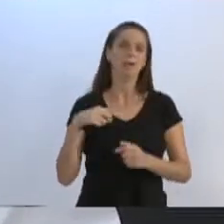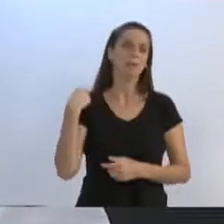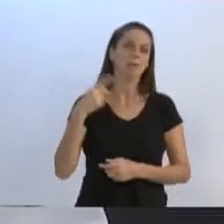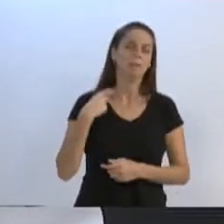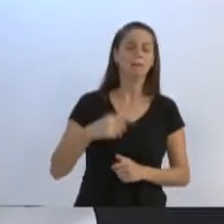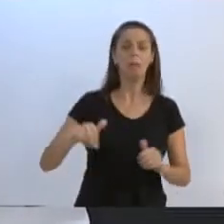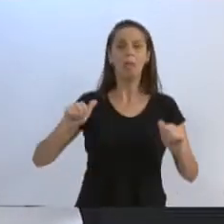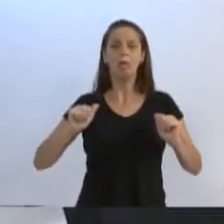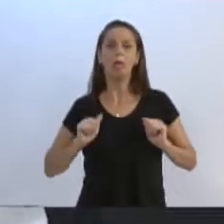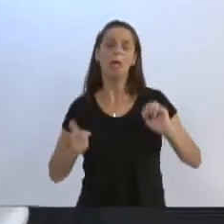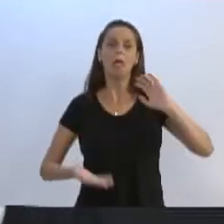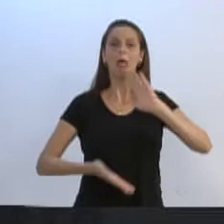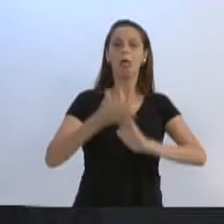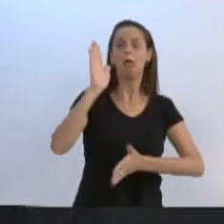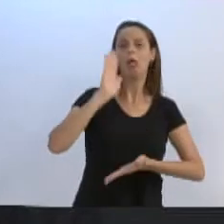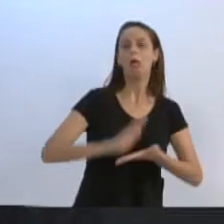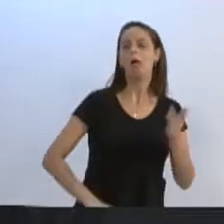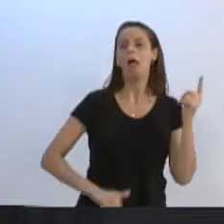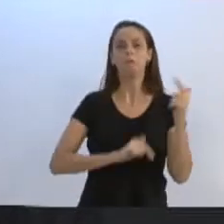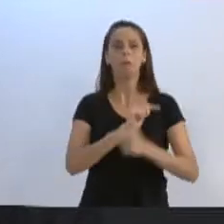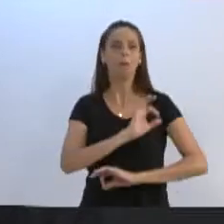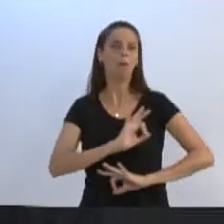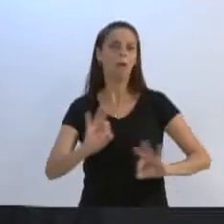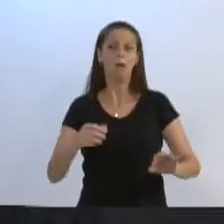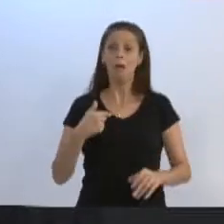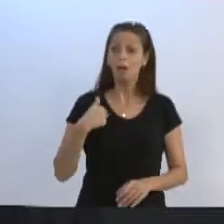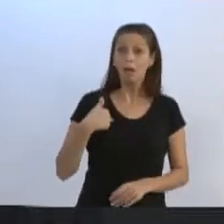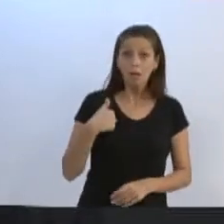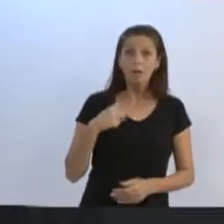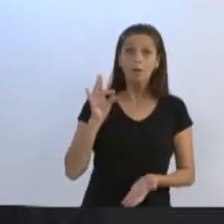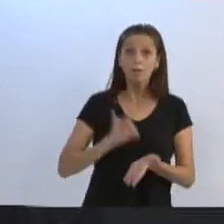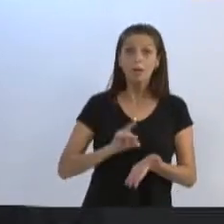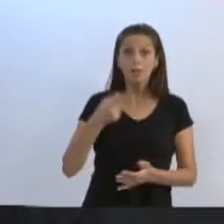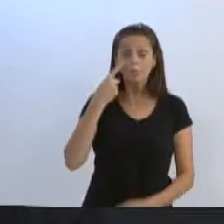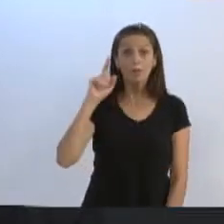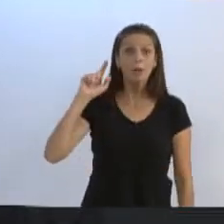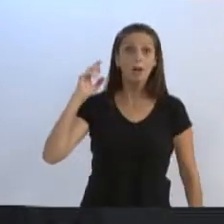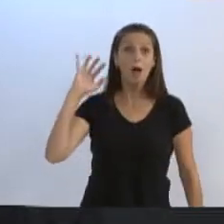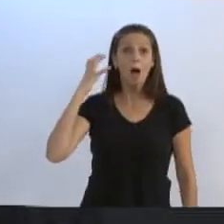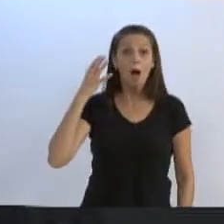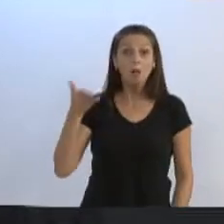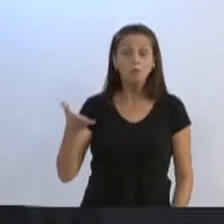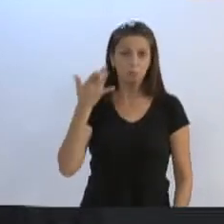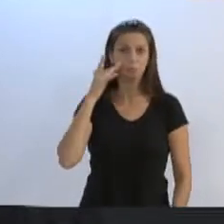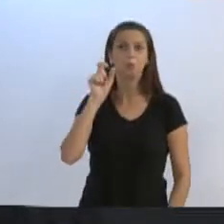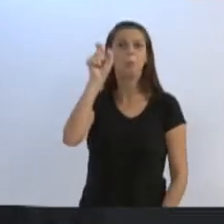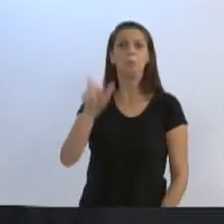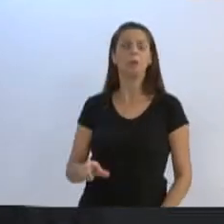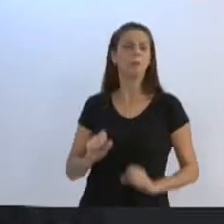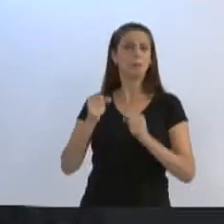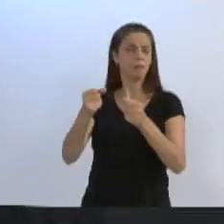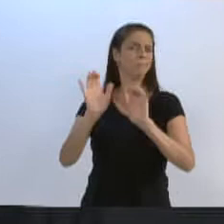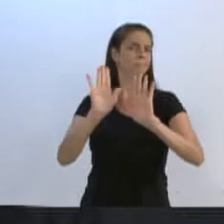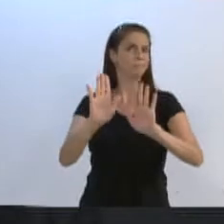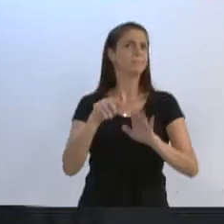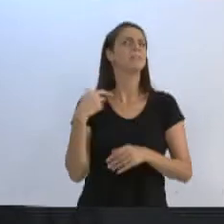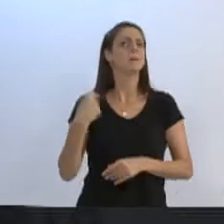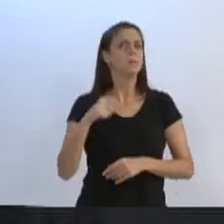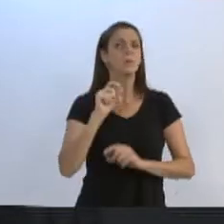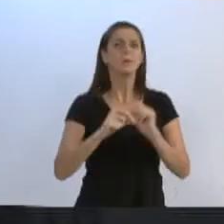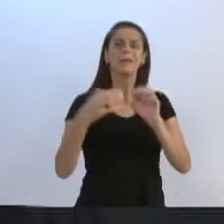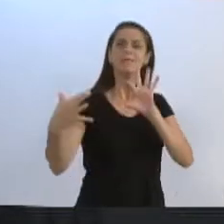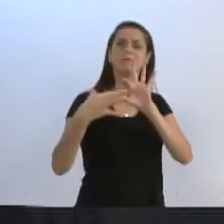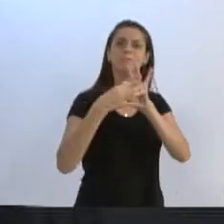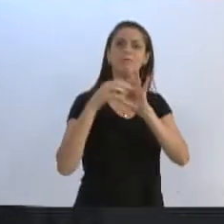ninguém faz nada, ou seja, eu ouvi ele falando isso, ou seja, é desnecessário, não sei quem ele estava defendendo, mas ele deveria, na verdade, juntar força com esses